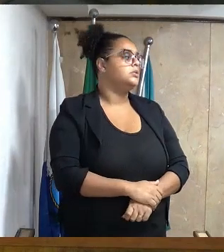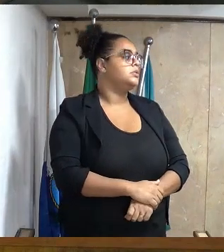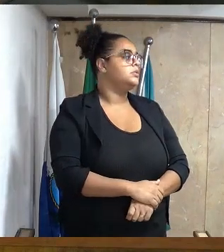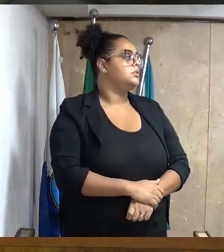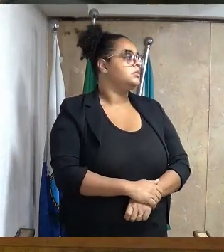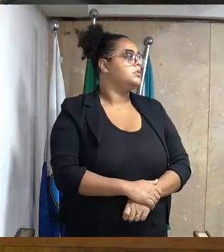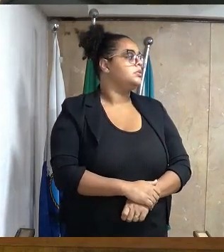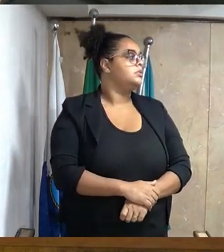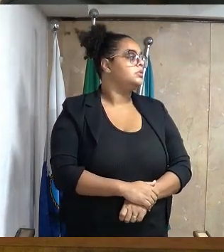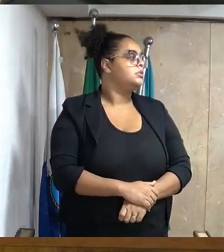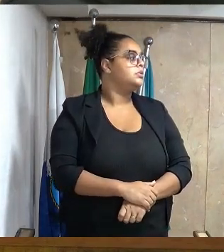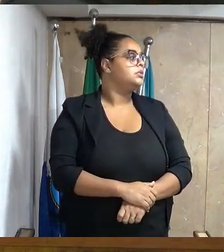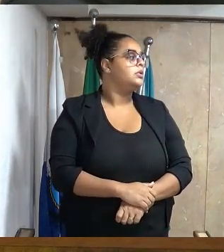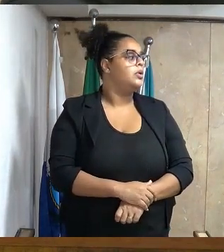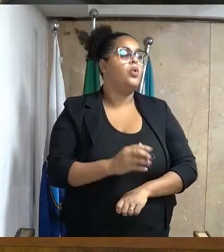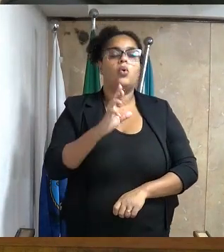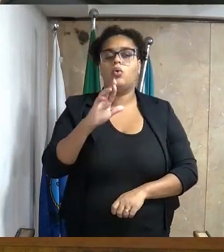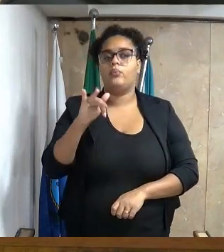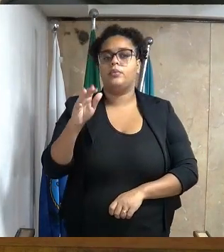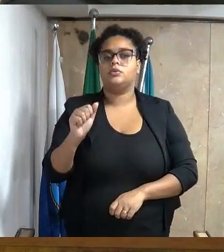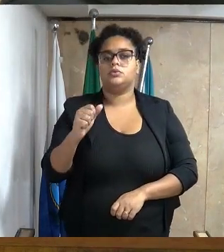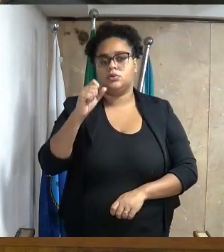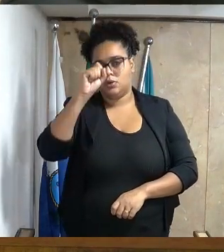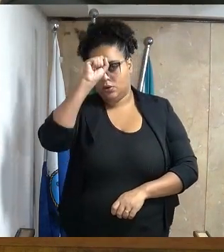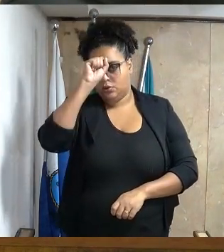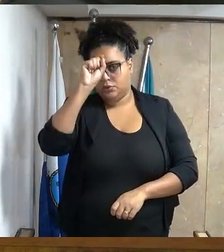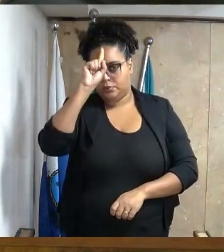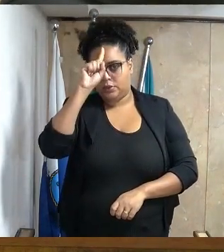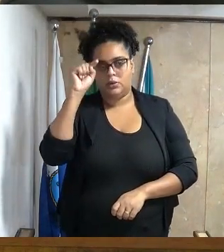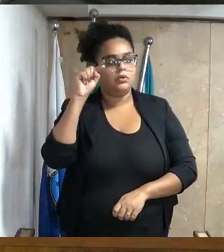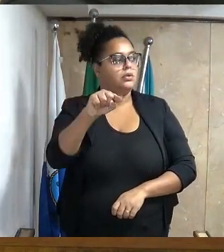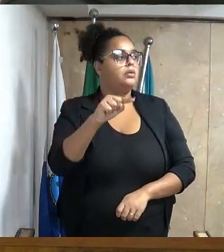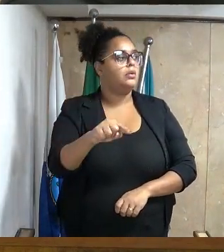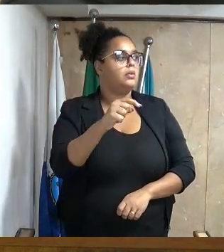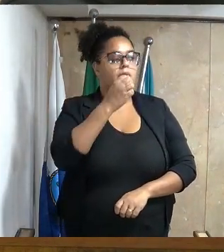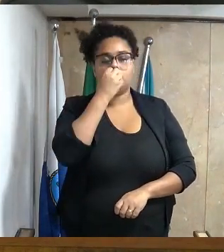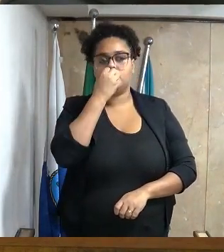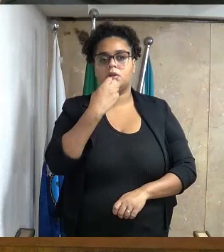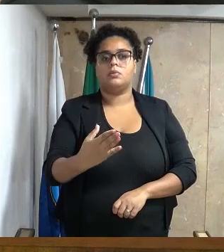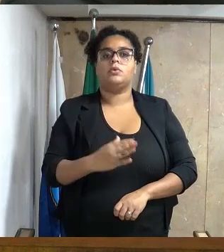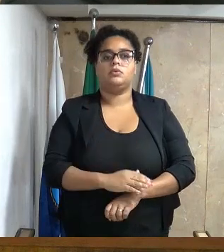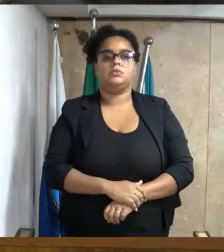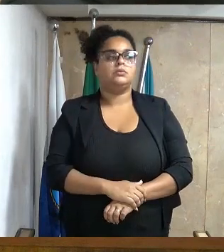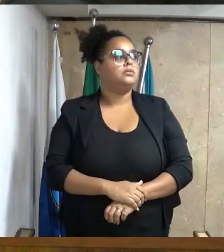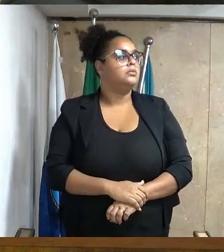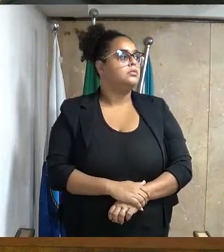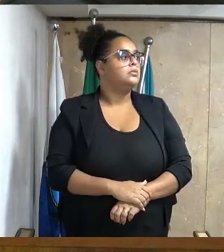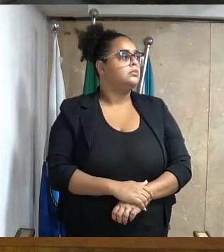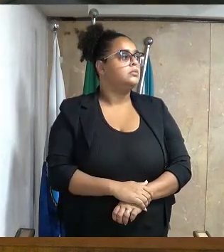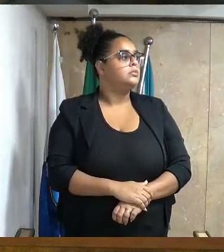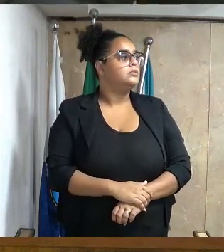Ander Holmes Hospital, e pelo